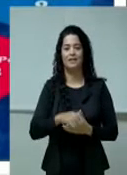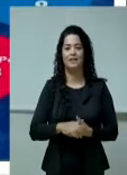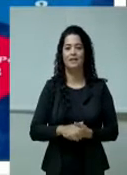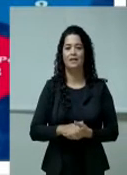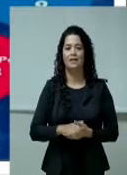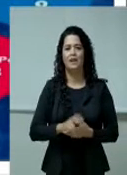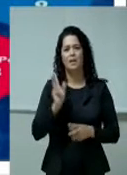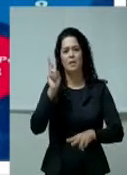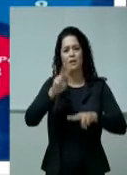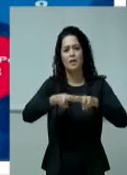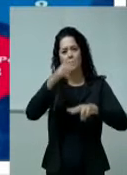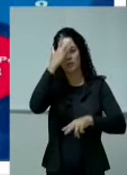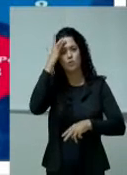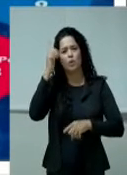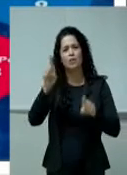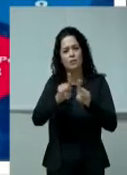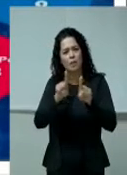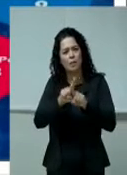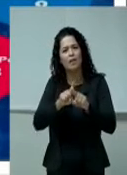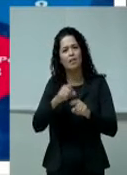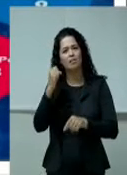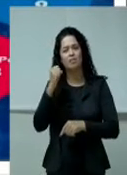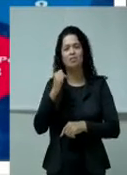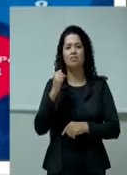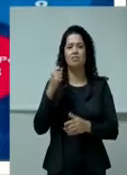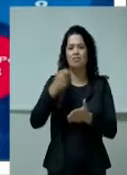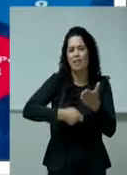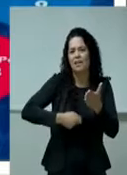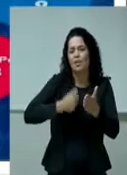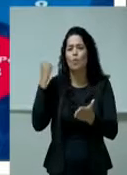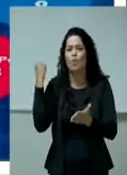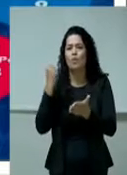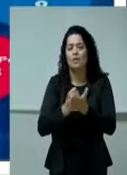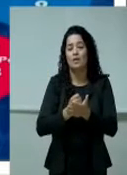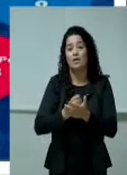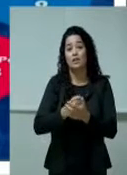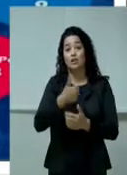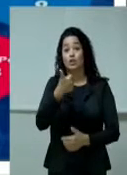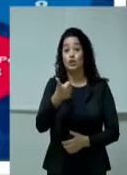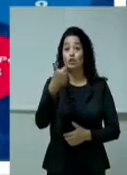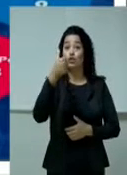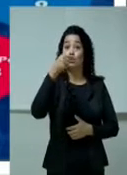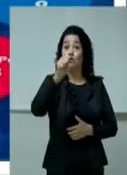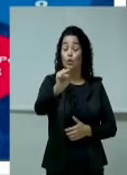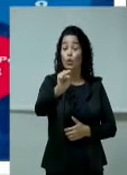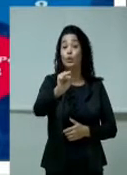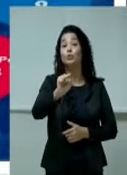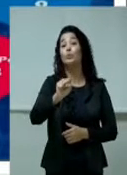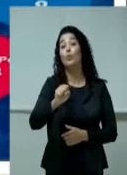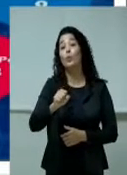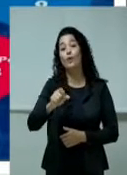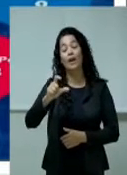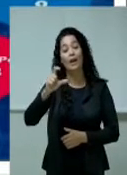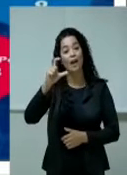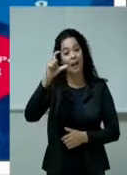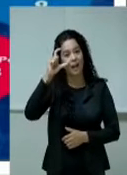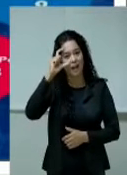Prenderam uma pessoa por tentativa de homicídio. 18 maridas pêntares em Aguardo Municipal, em 6 meses, levou para a delegacia.